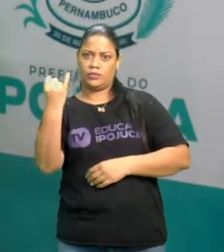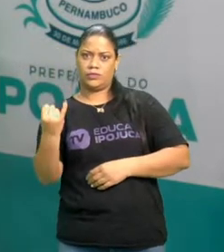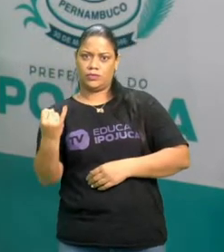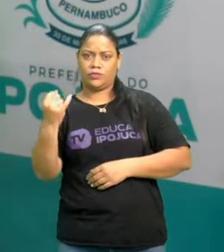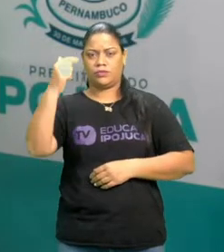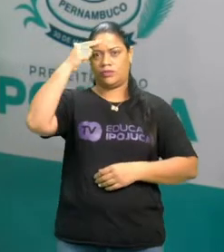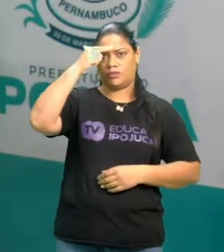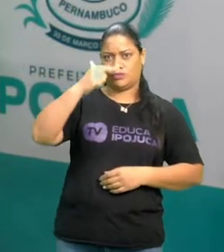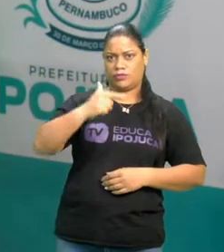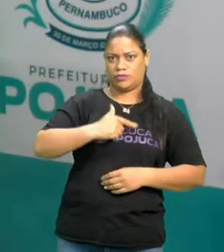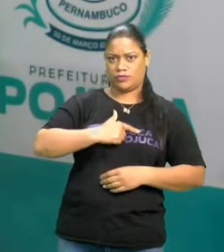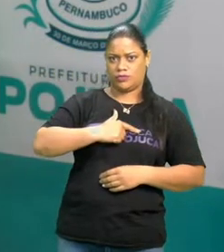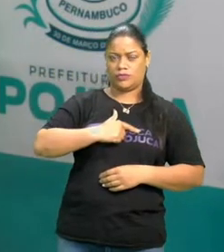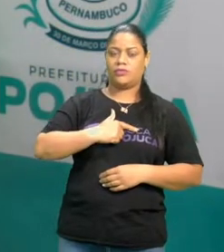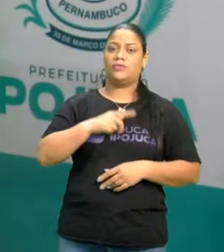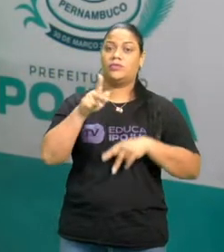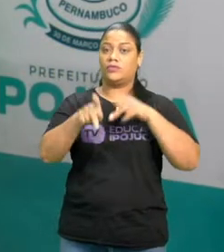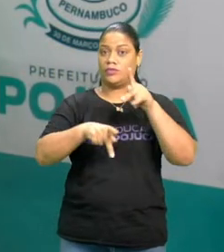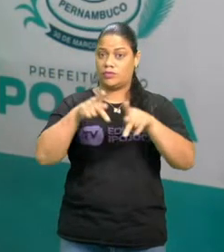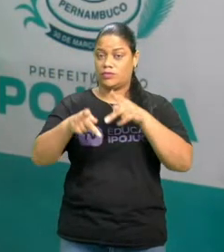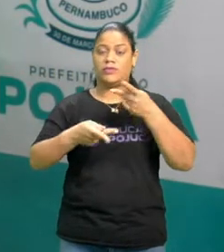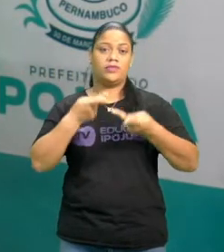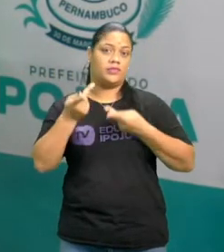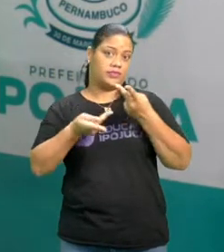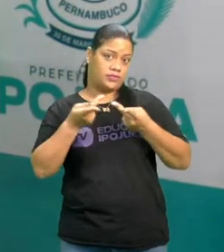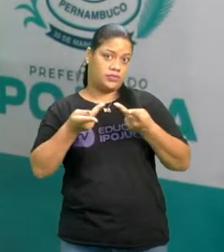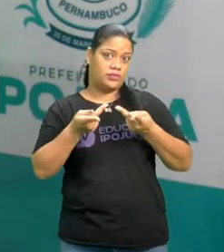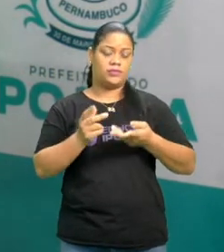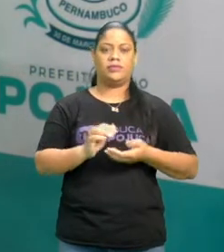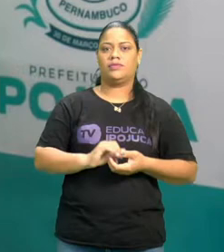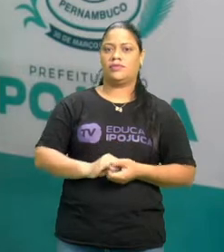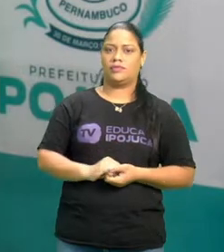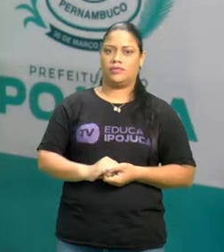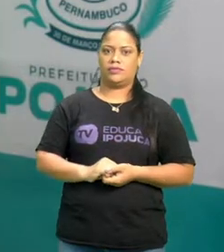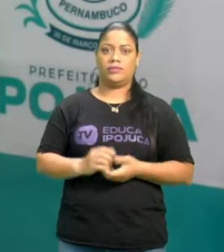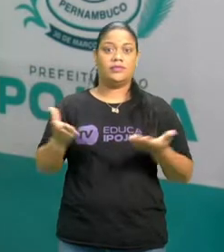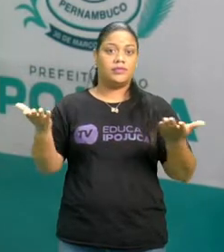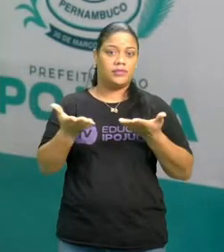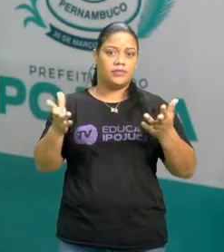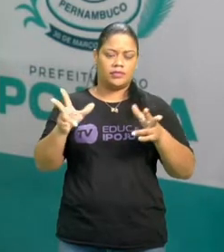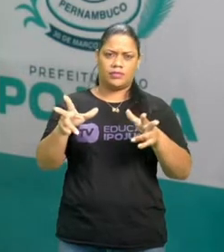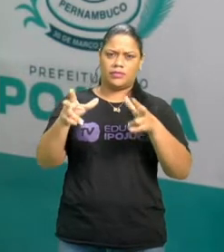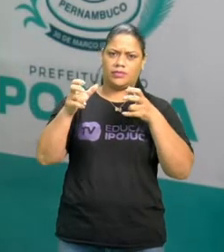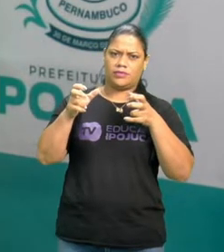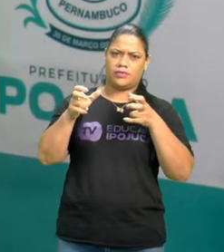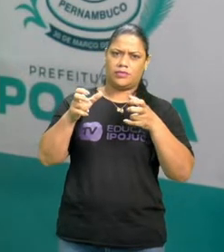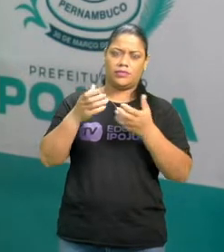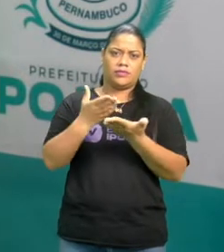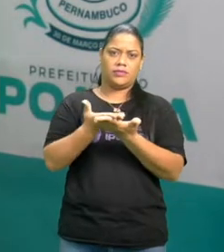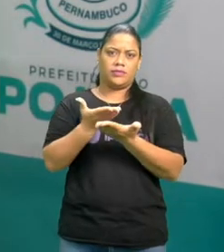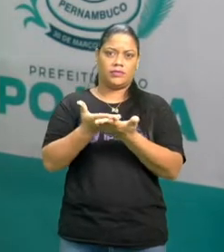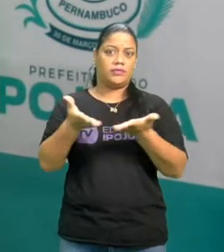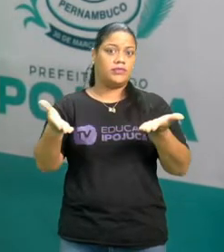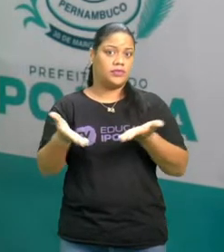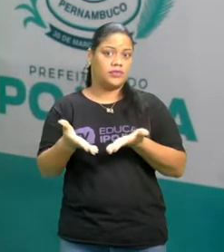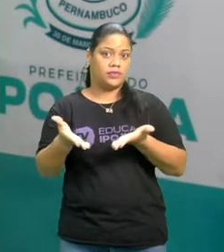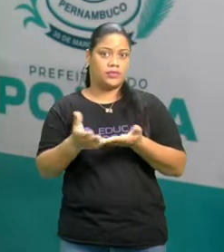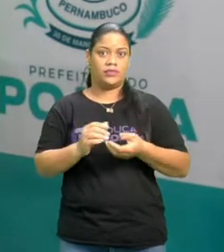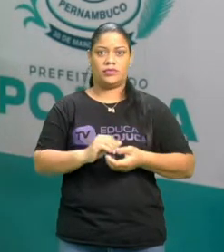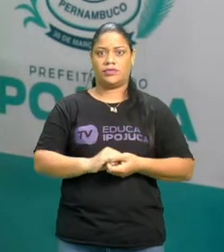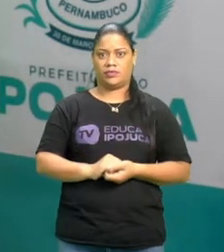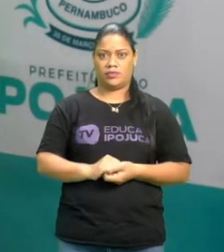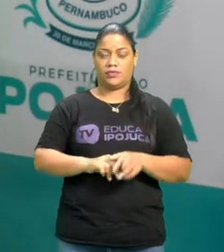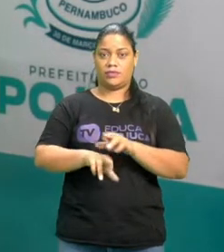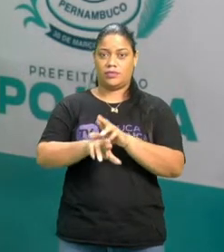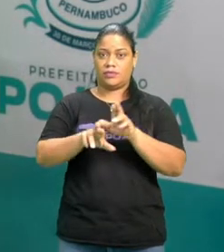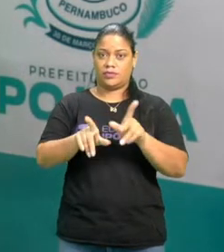cheinho, no popular é que dizemos. E agora a gente está percebendo que o nosso estudo de hoje é sobre